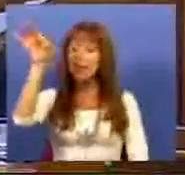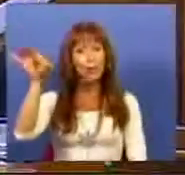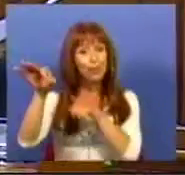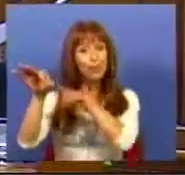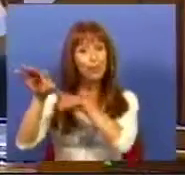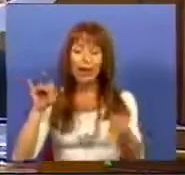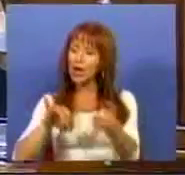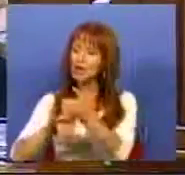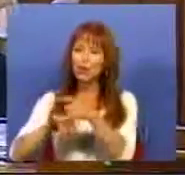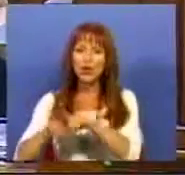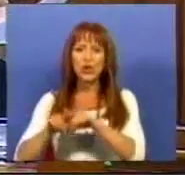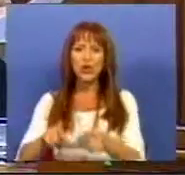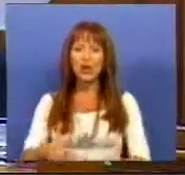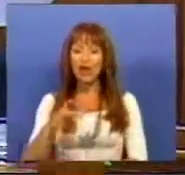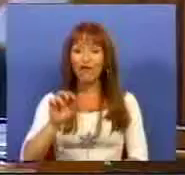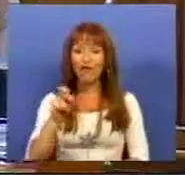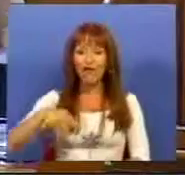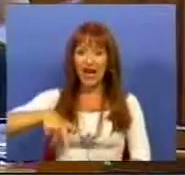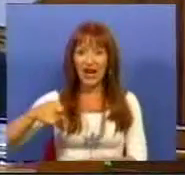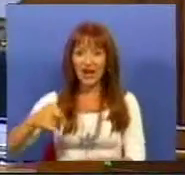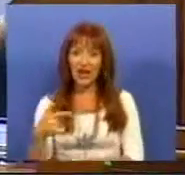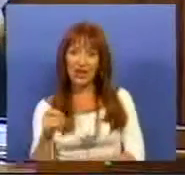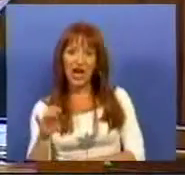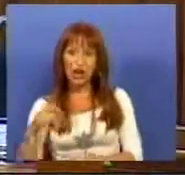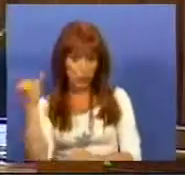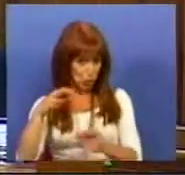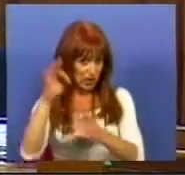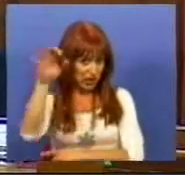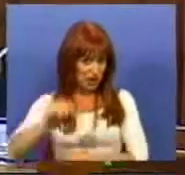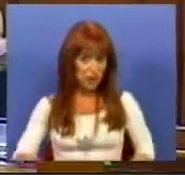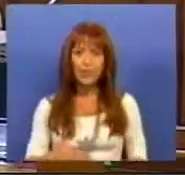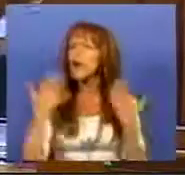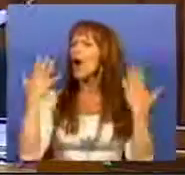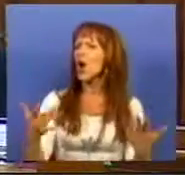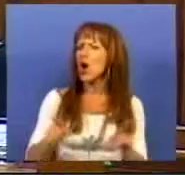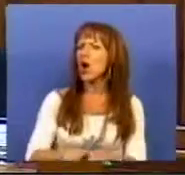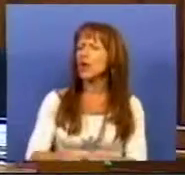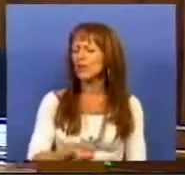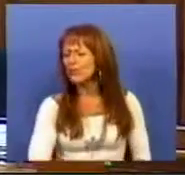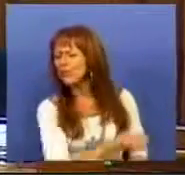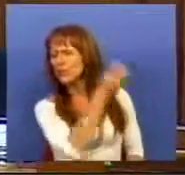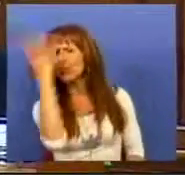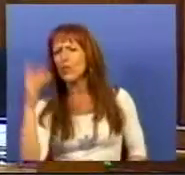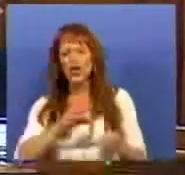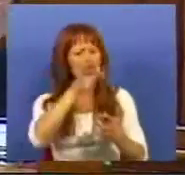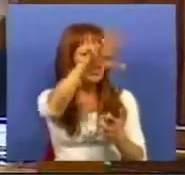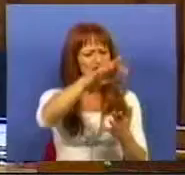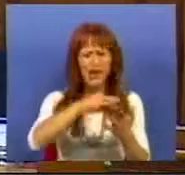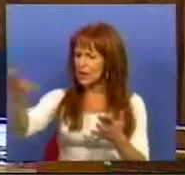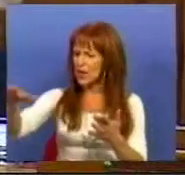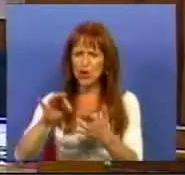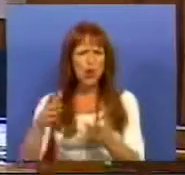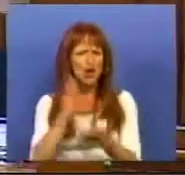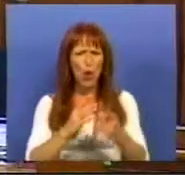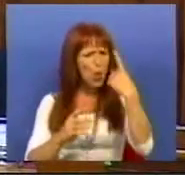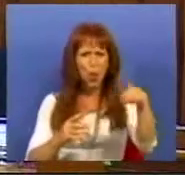para a sociedade frente de Tejo. Segunda exceção. E agora, este conjunto de exceções, já não é